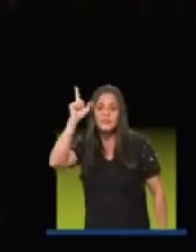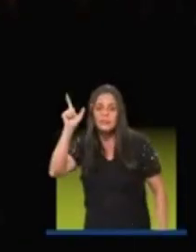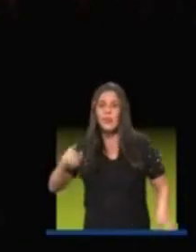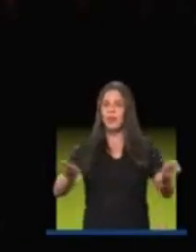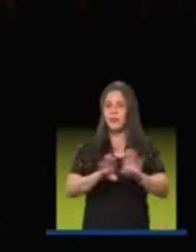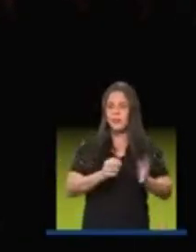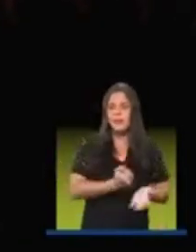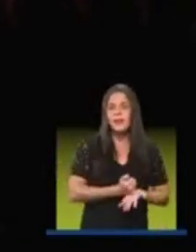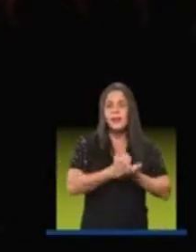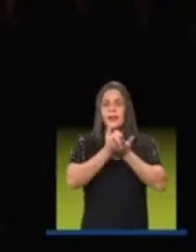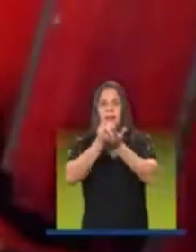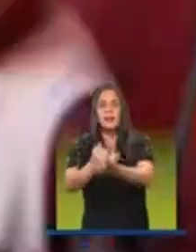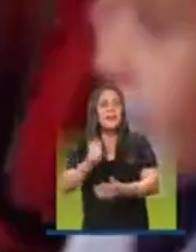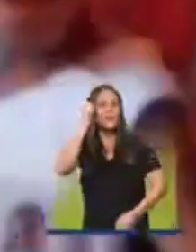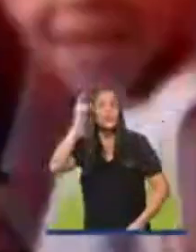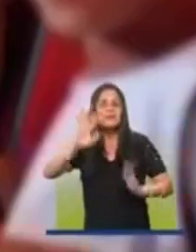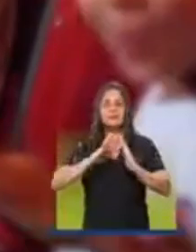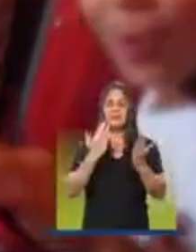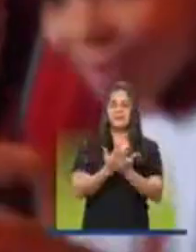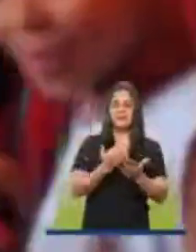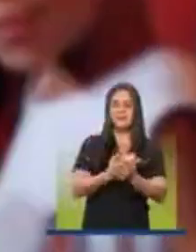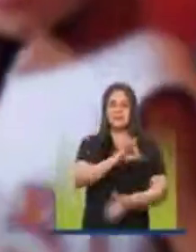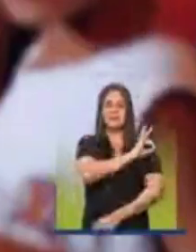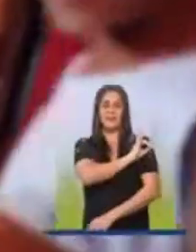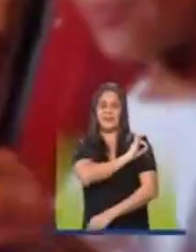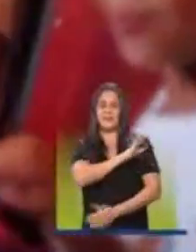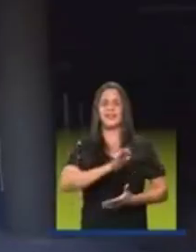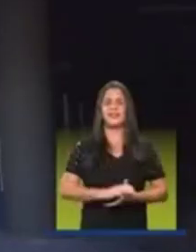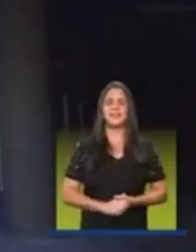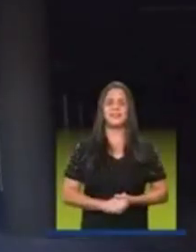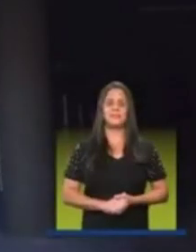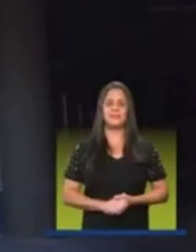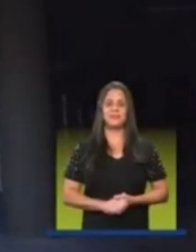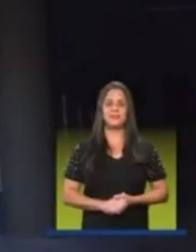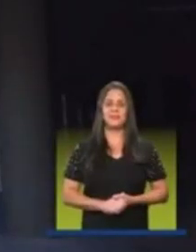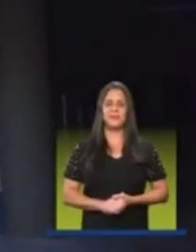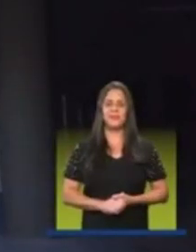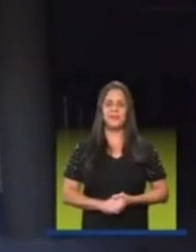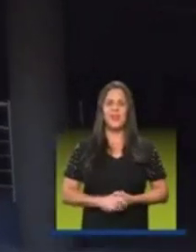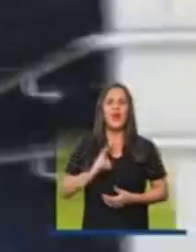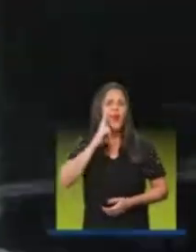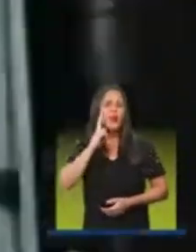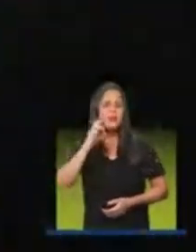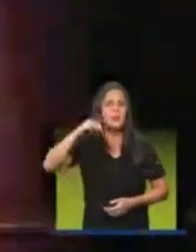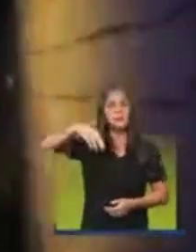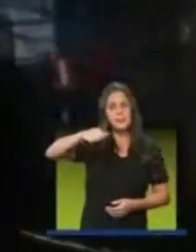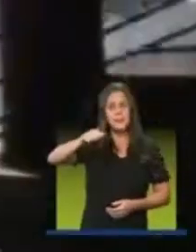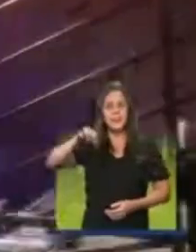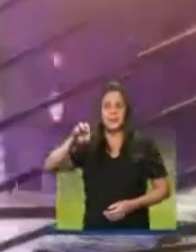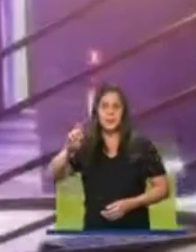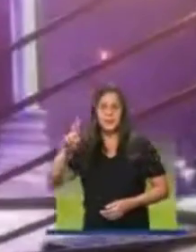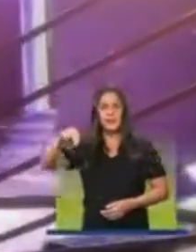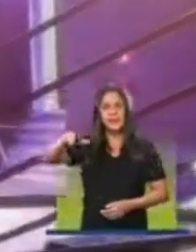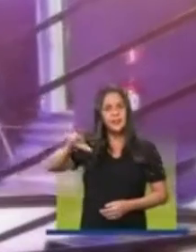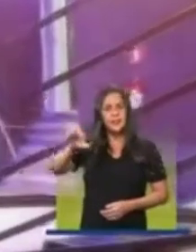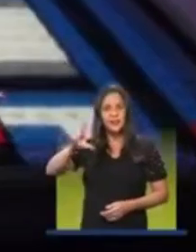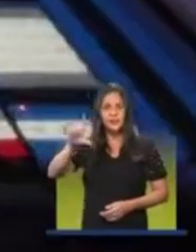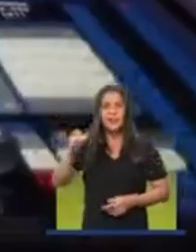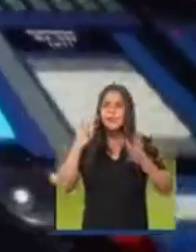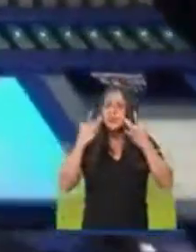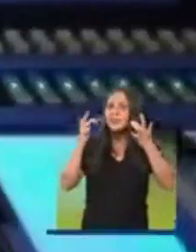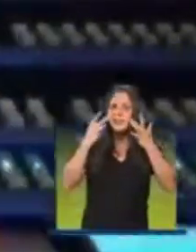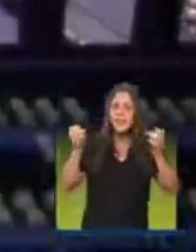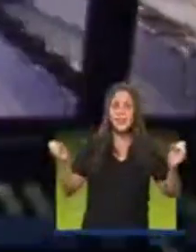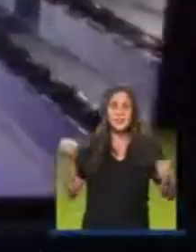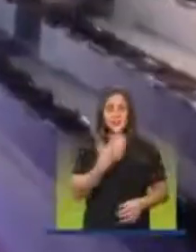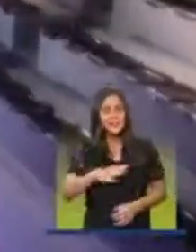leva a manifestações culturais para as escolas da rede pública. Ah, o Rosinha Mastrângelo, tradição teatral de Santos,